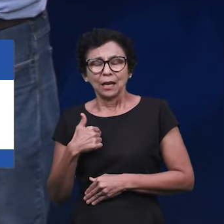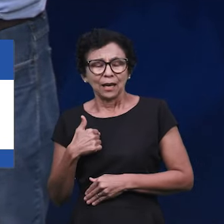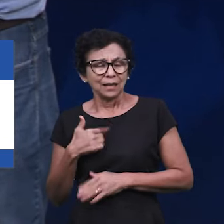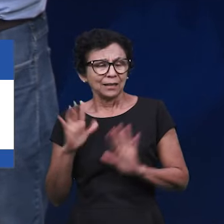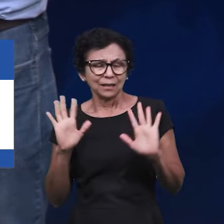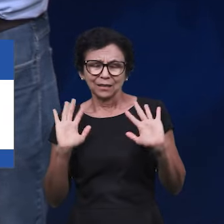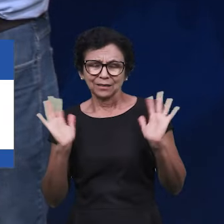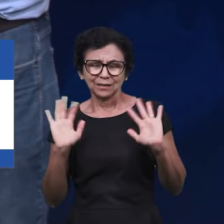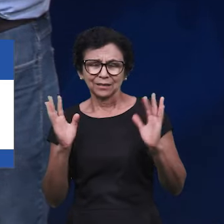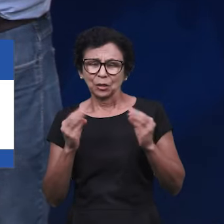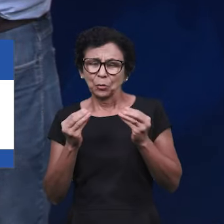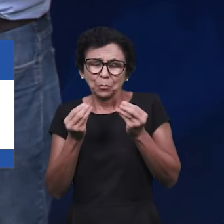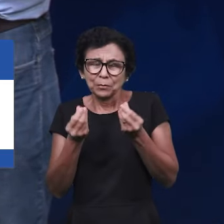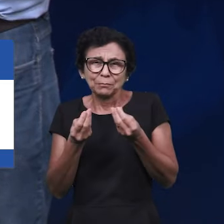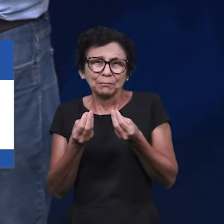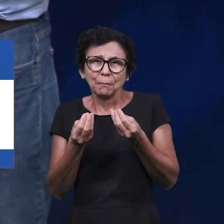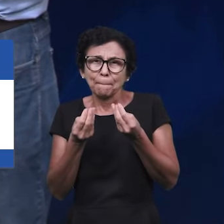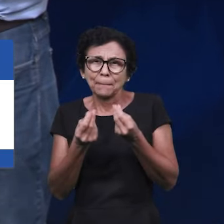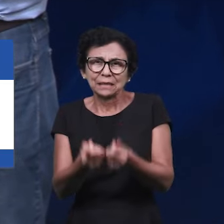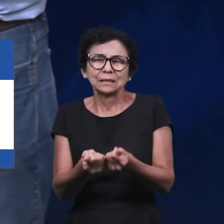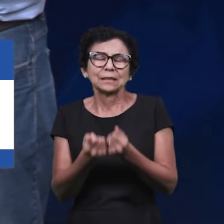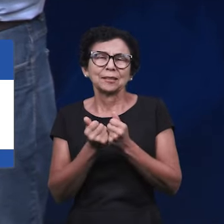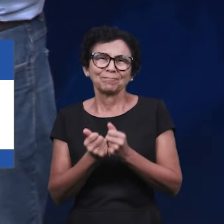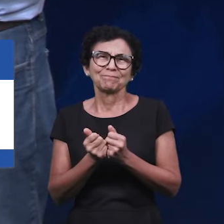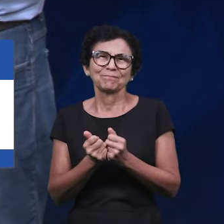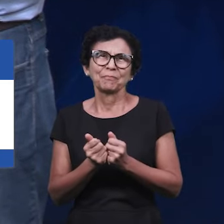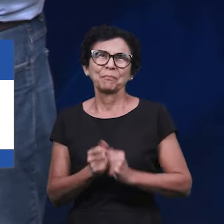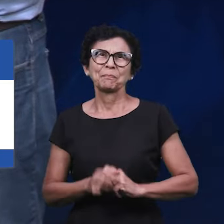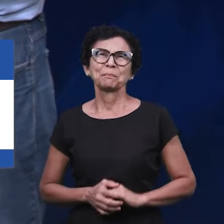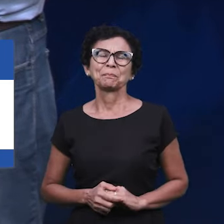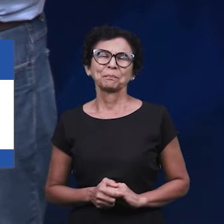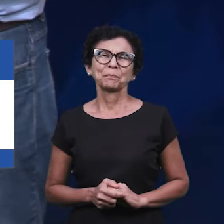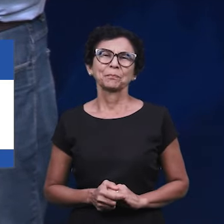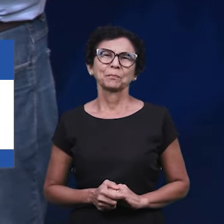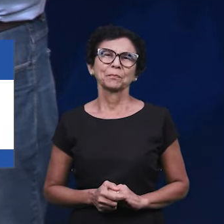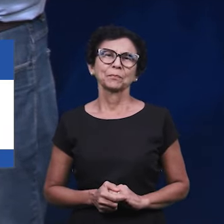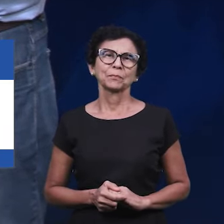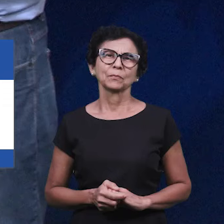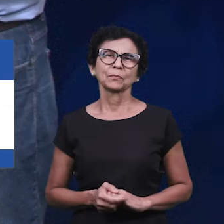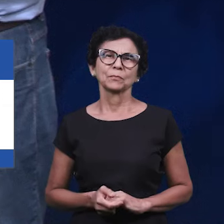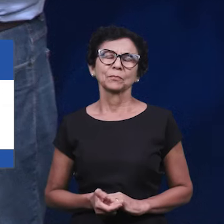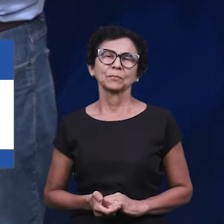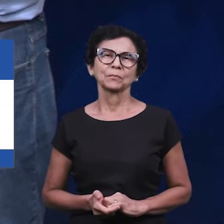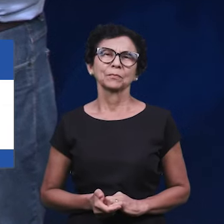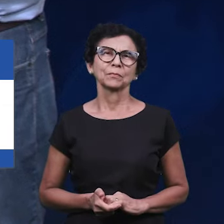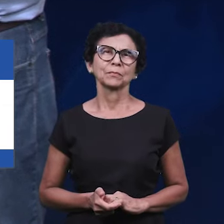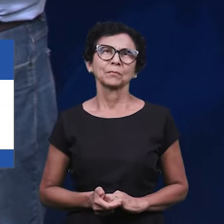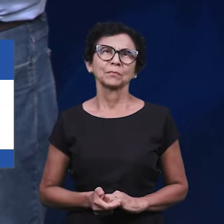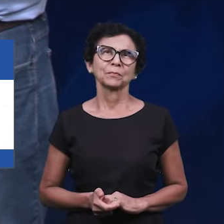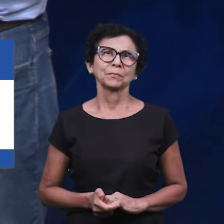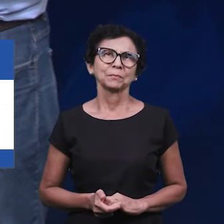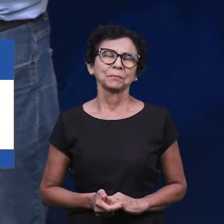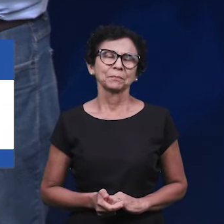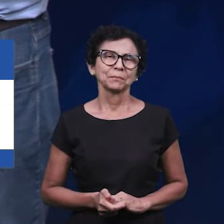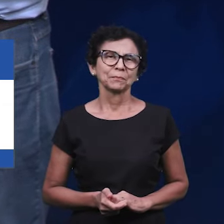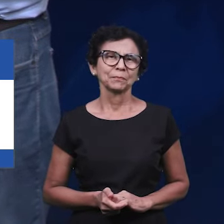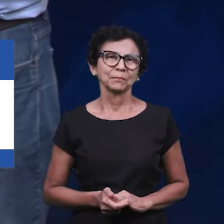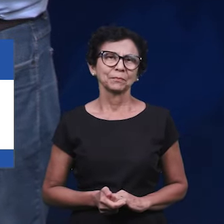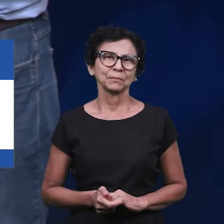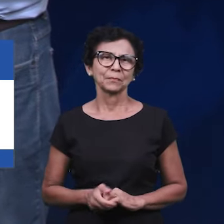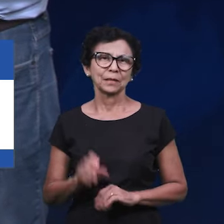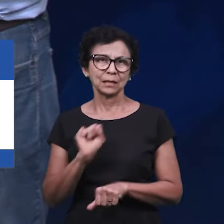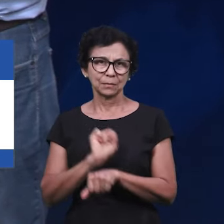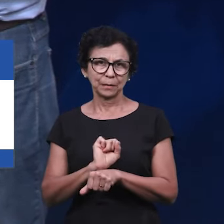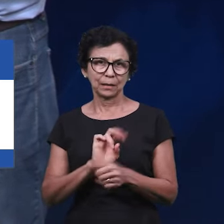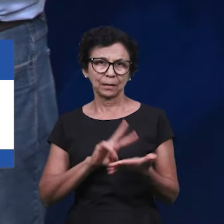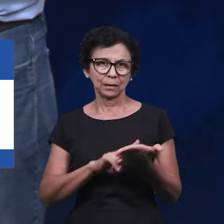merecia ter tido esta oportunidade. Ter recebido estes seminários com os pastores de aqui do Brasil